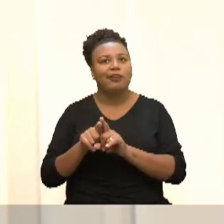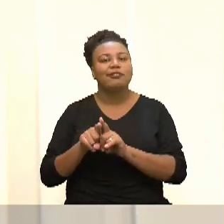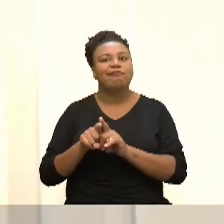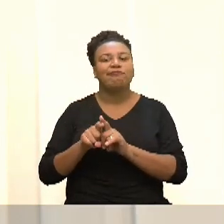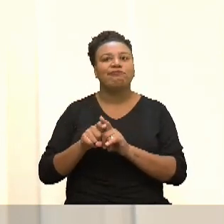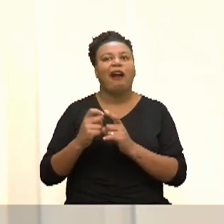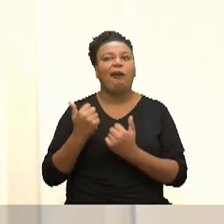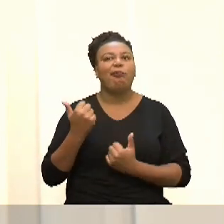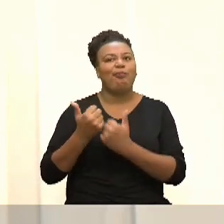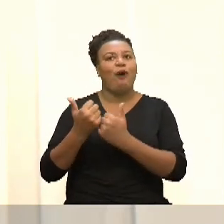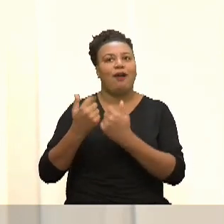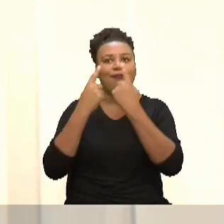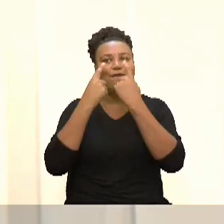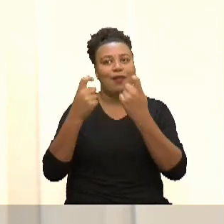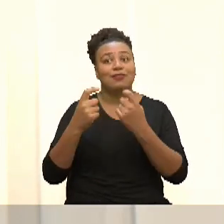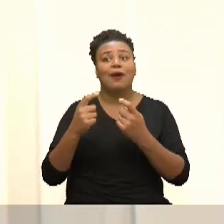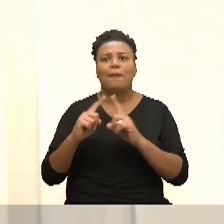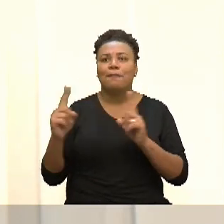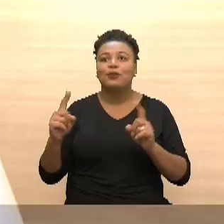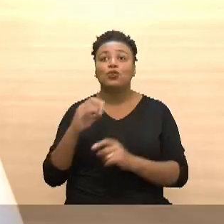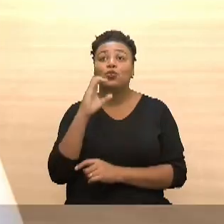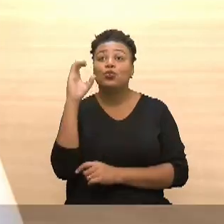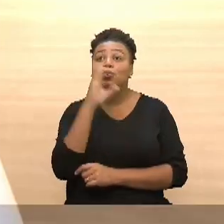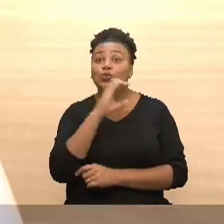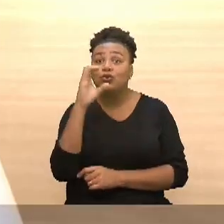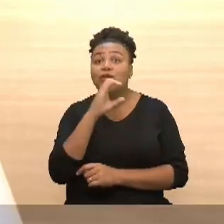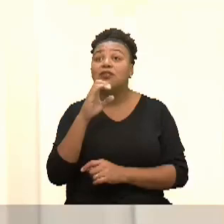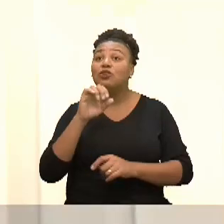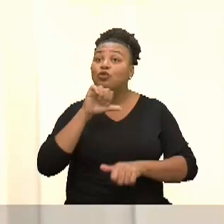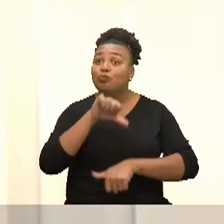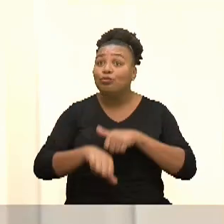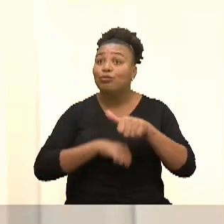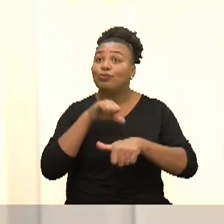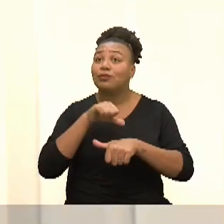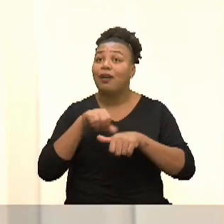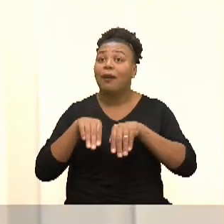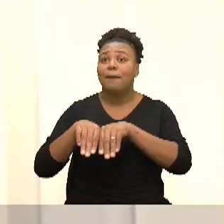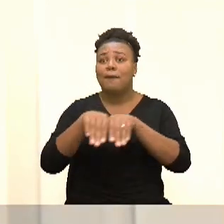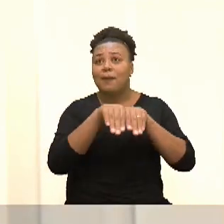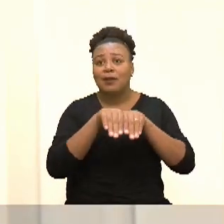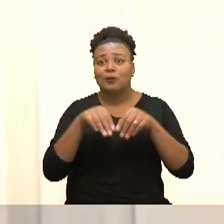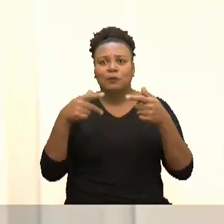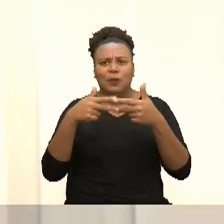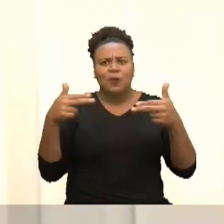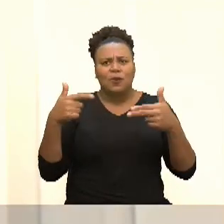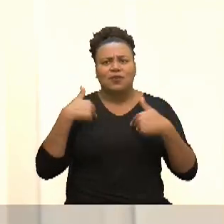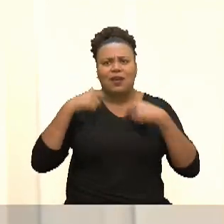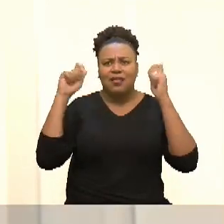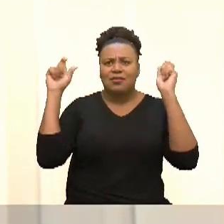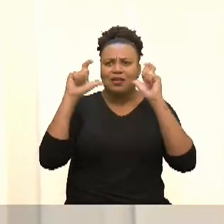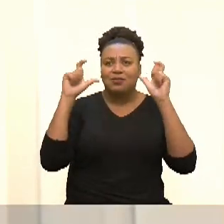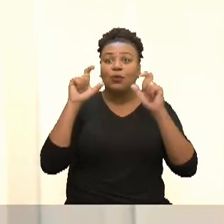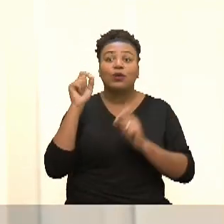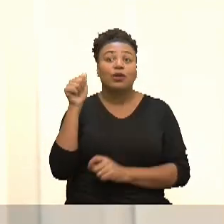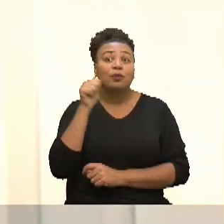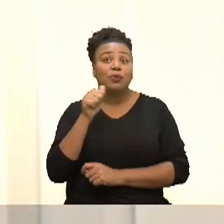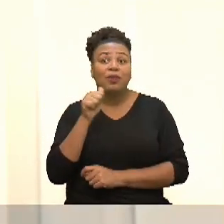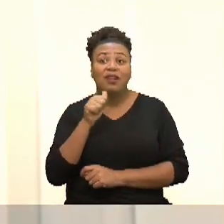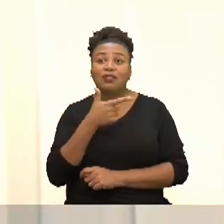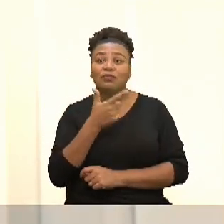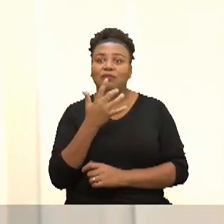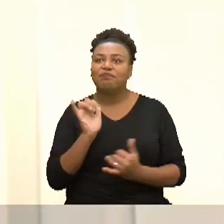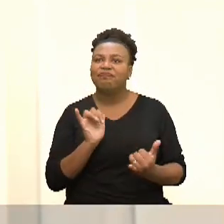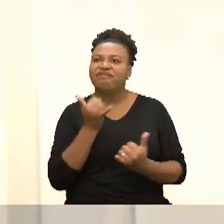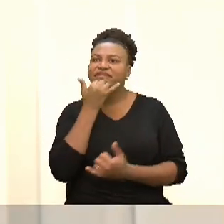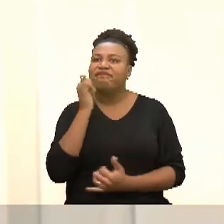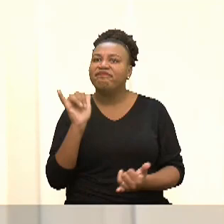violências mas mais do que isso é urgente a gente mudar esse padrão e uma coisa que eu acho que me chama muita atenção é que as mulheres não são perdoadas